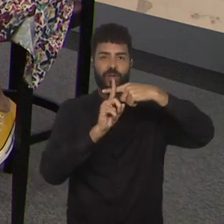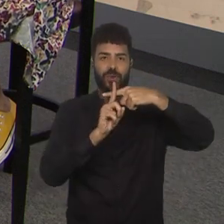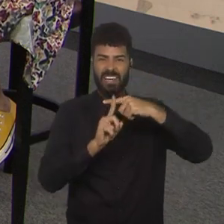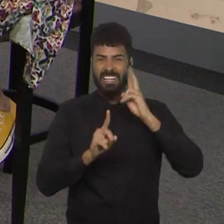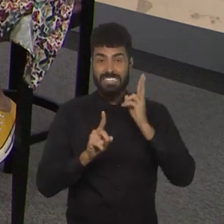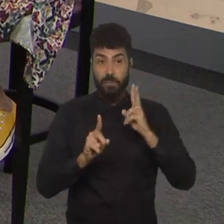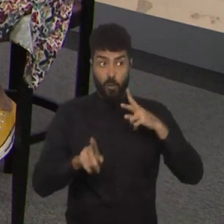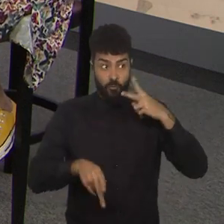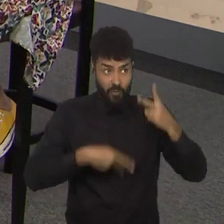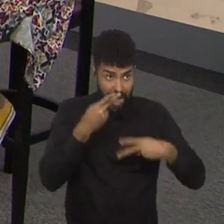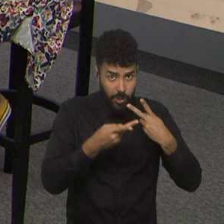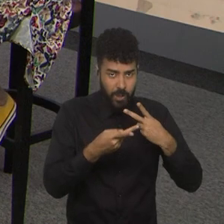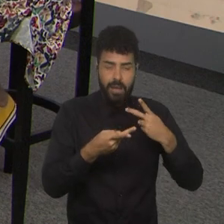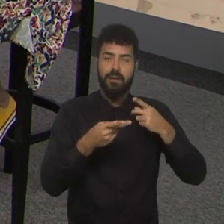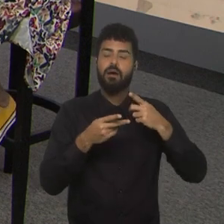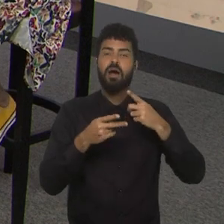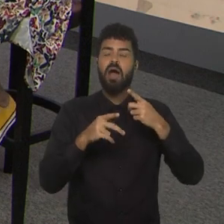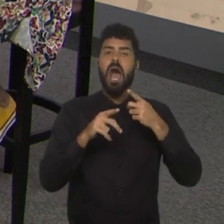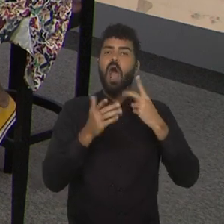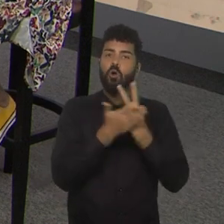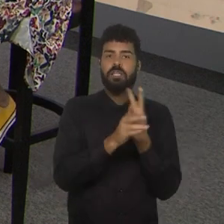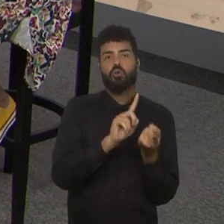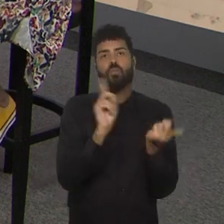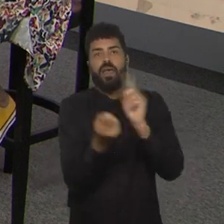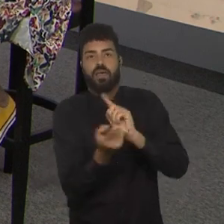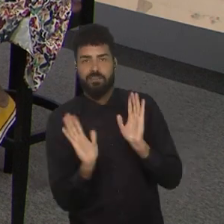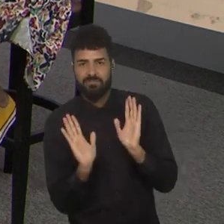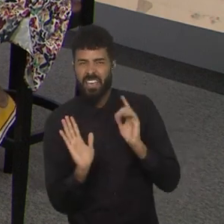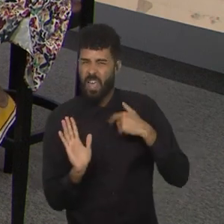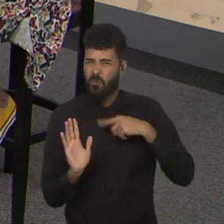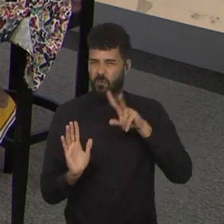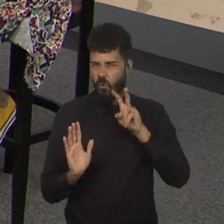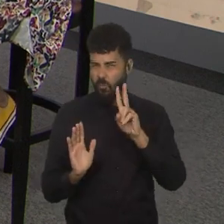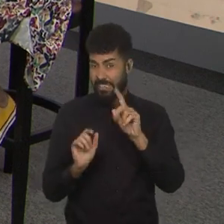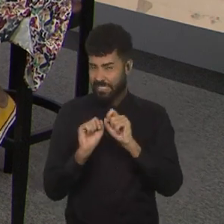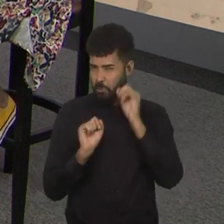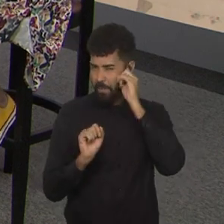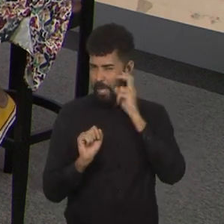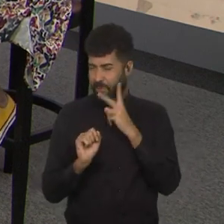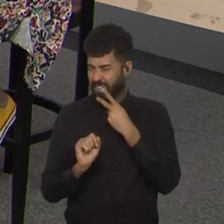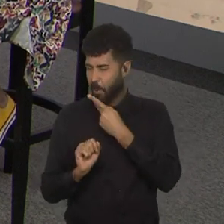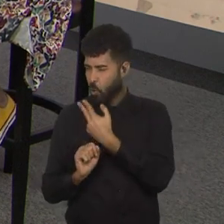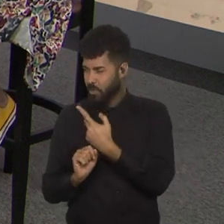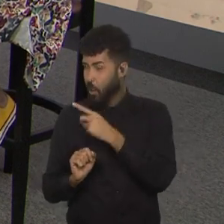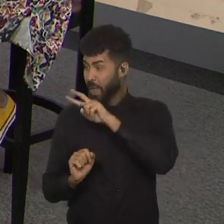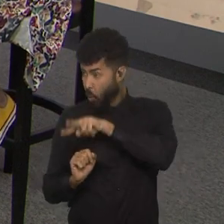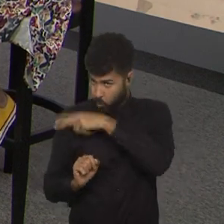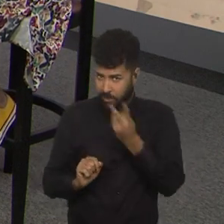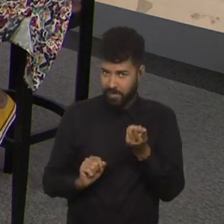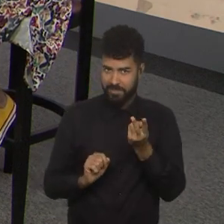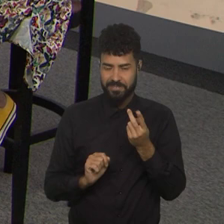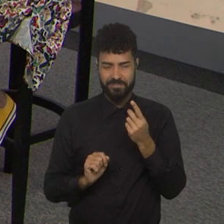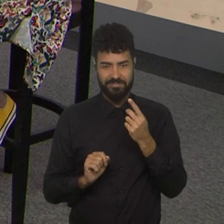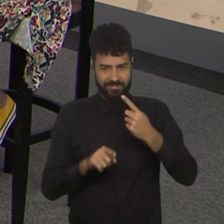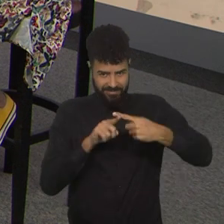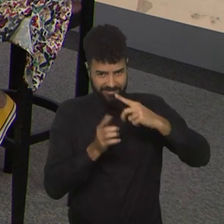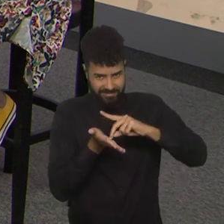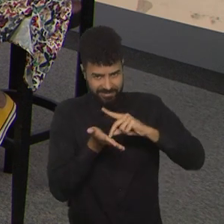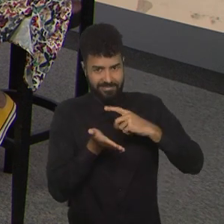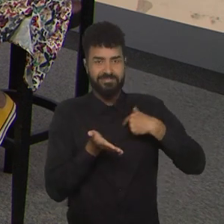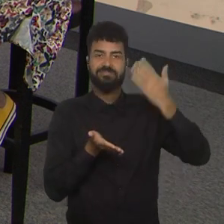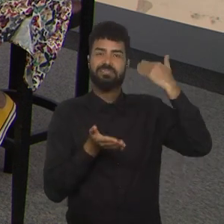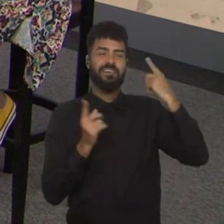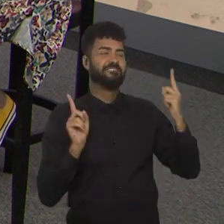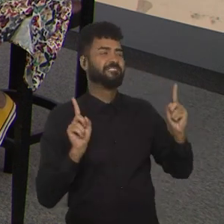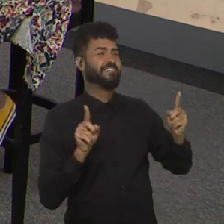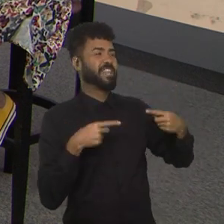que eu falo, dá errado, então, eu vou fazer a zebra, eu vou fazer a zica reversa, então, saiba o que é a zica reversa, porque eu tenho medo, porque eu falei na final da